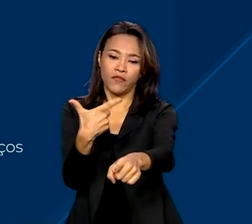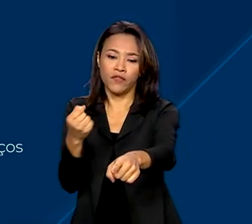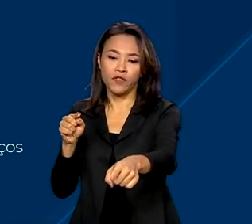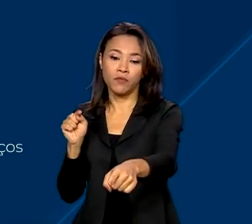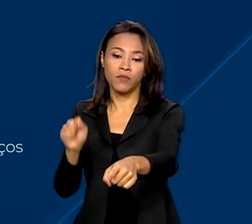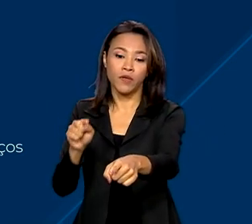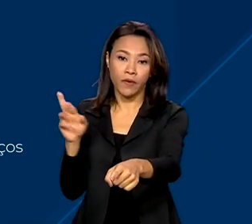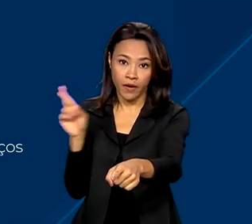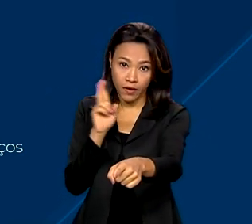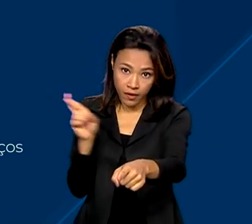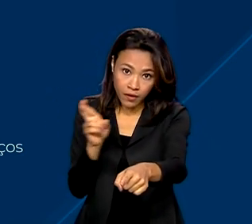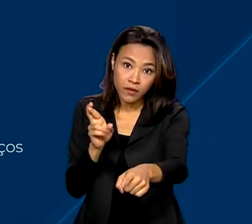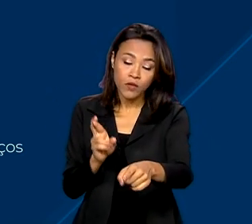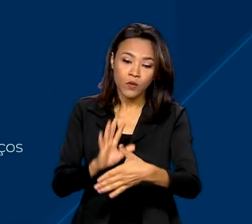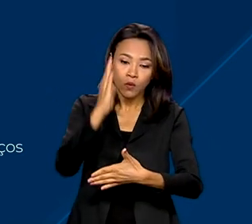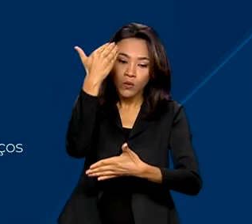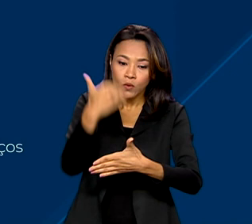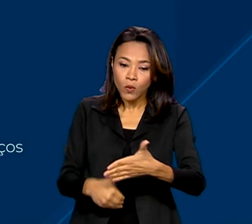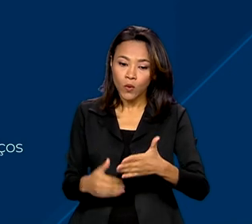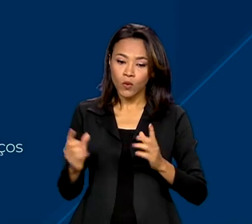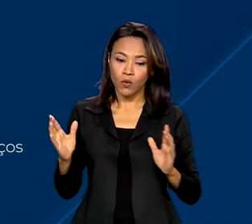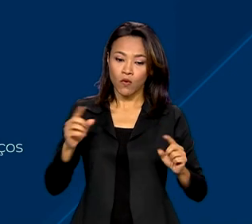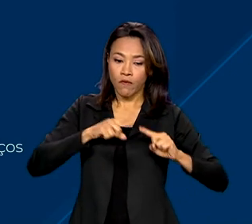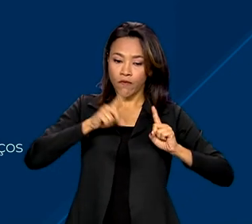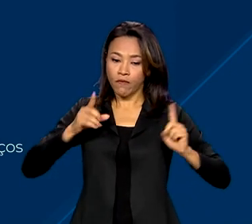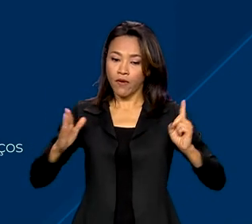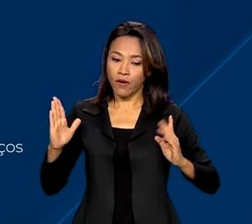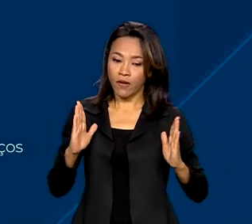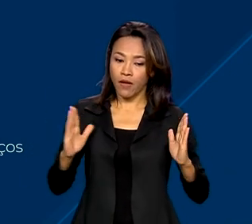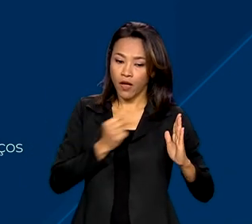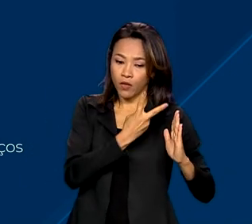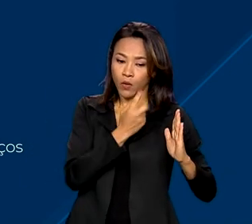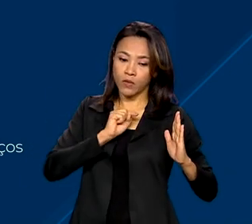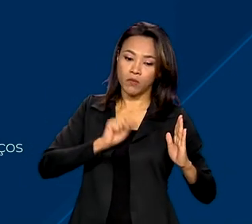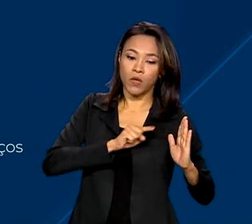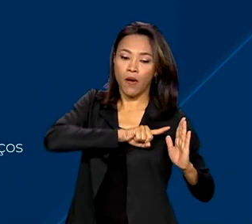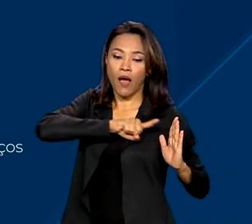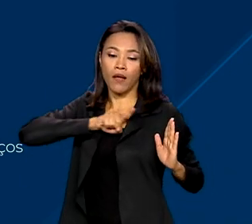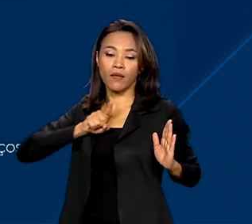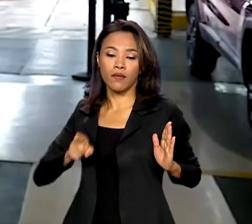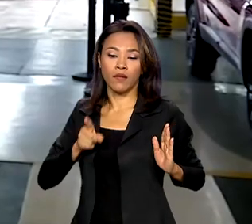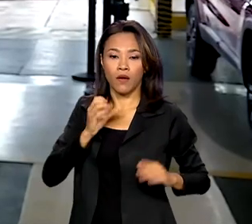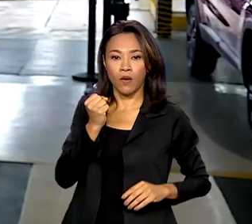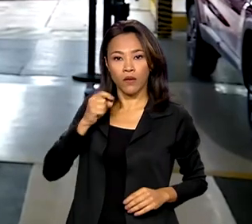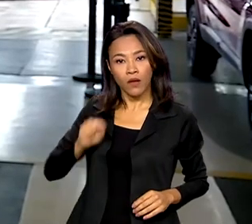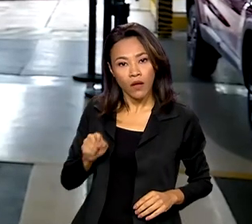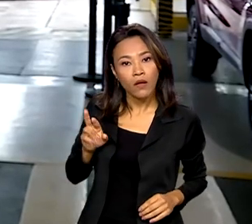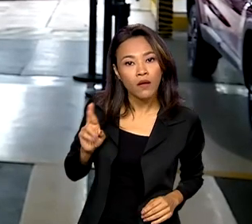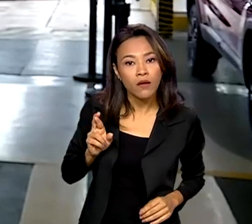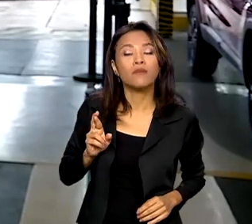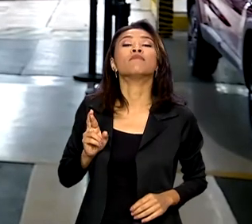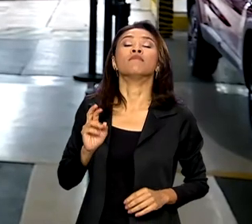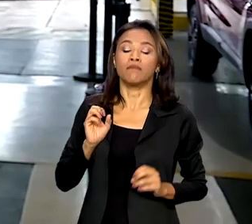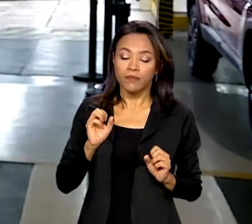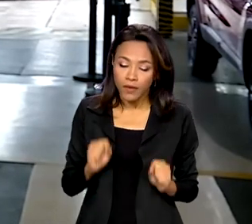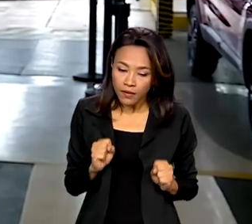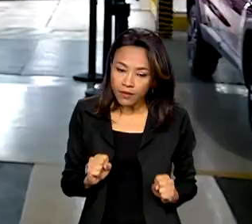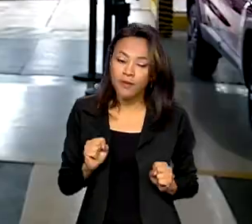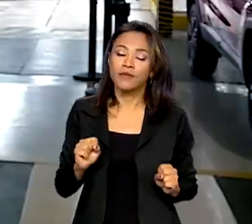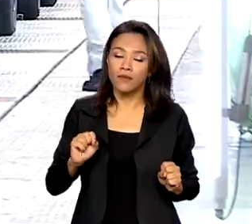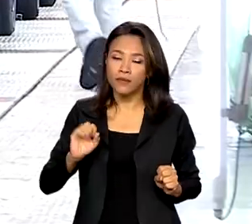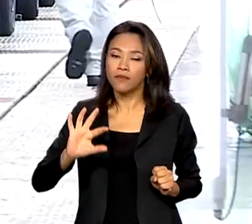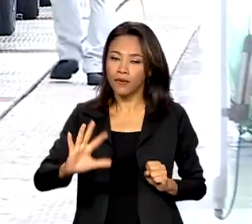reais. Os descontos podem variar entre 2 mil e 8 mil reais. Poderá haver ainda outros